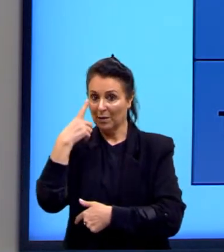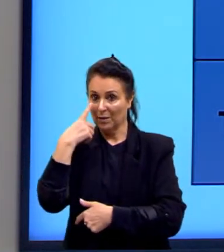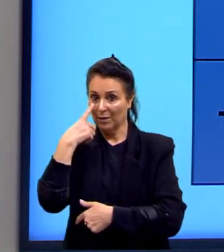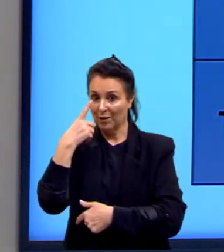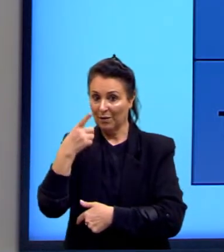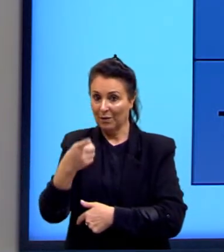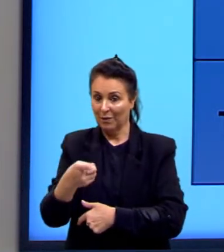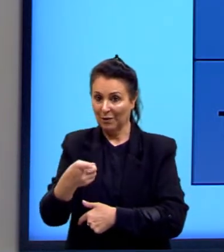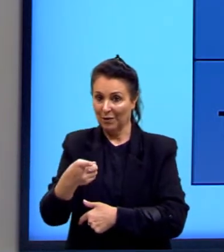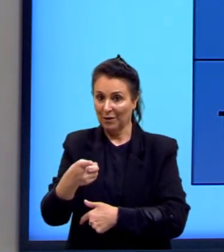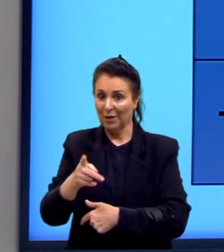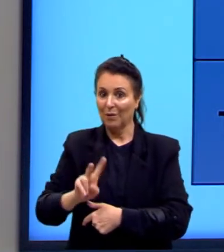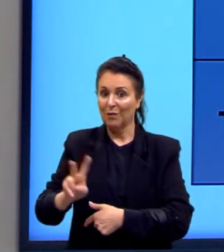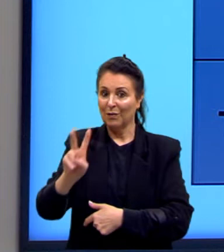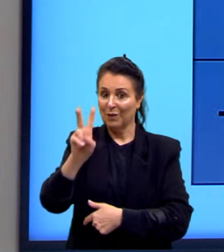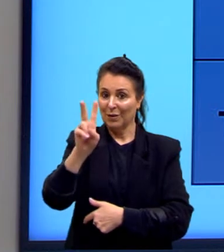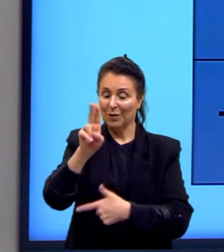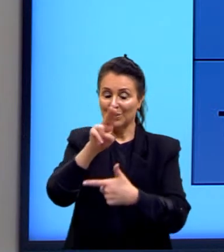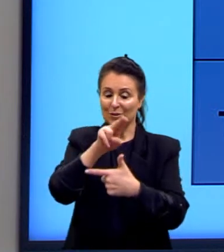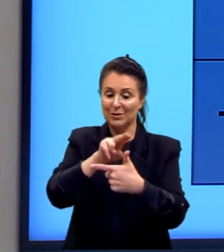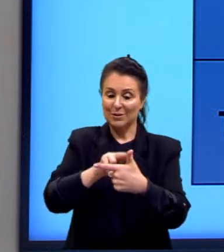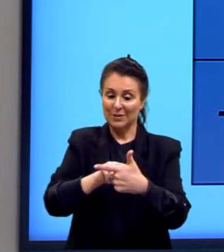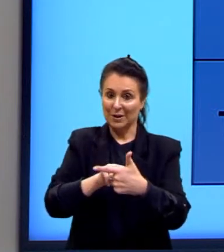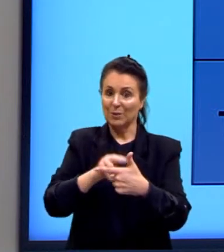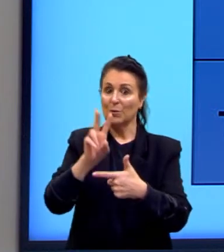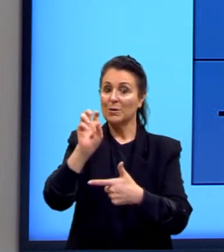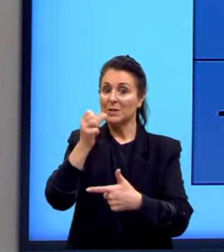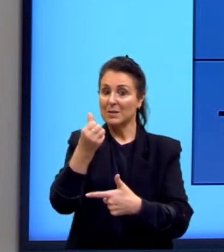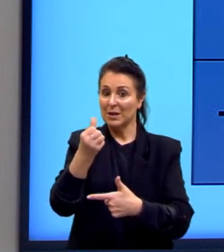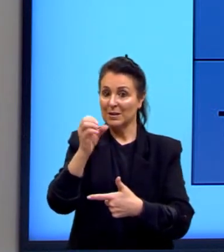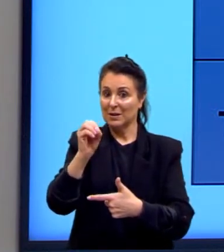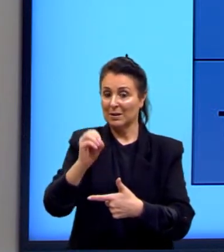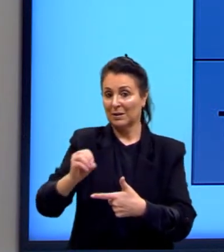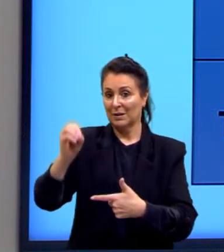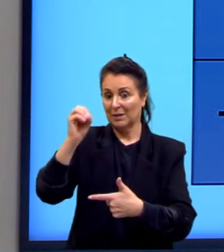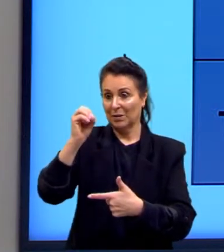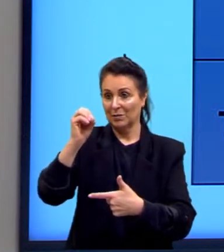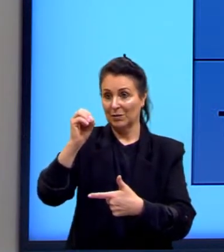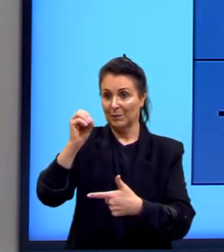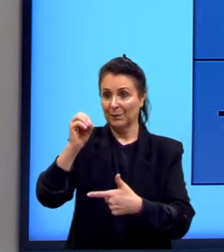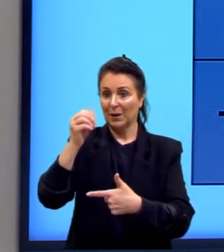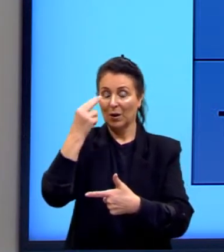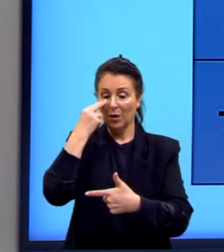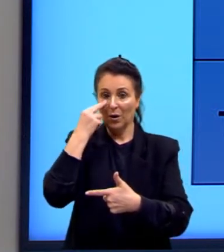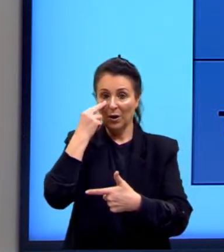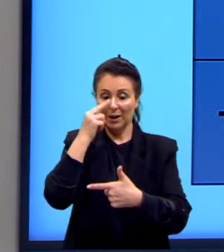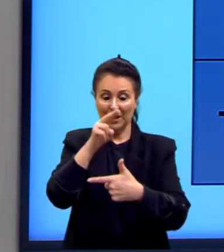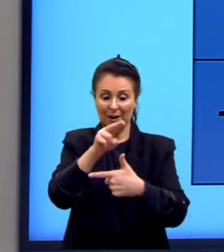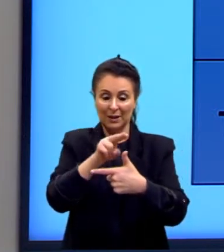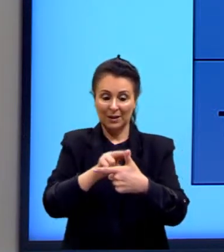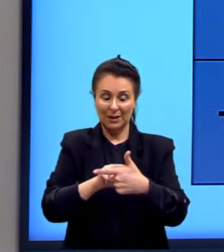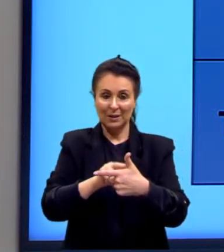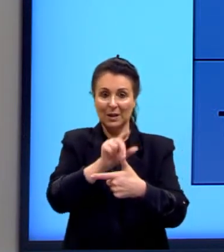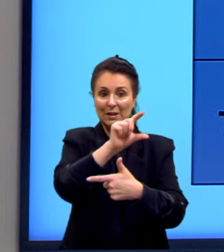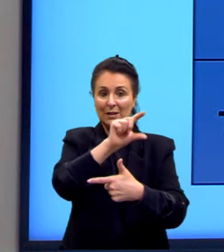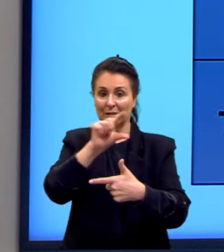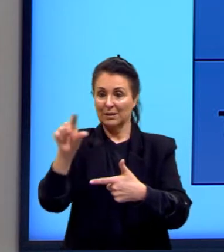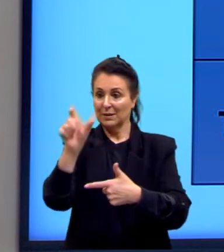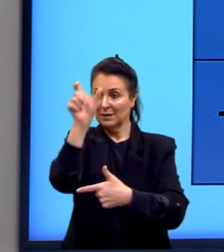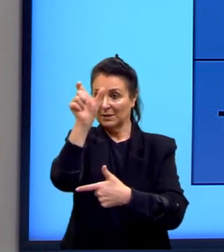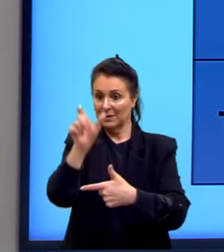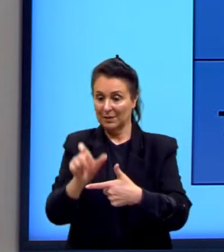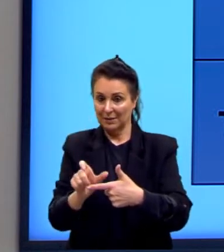qual é o valor de seno de 60 graus. Então, eu vou na linha do seno e na coluna do 60.